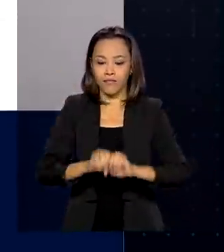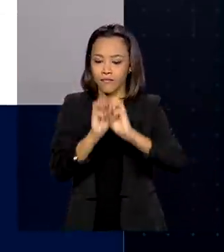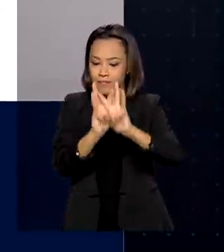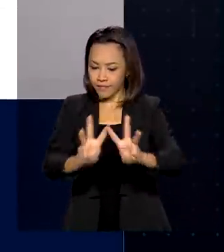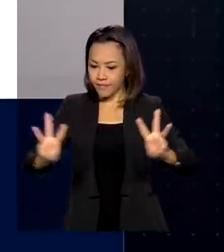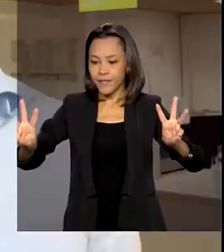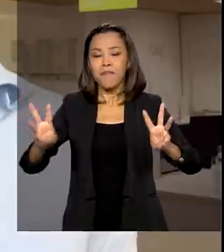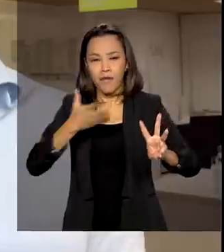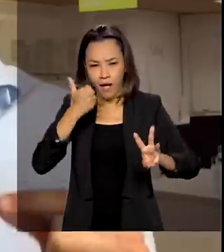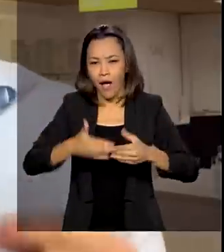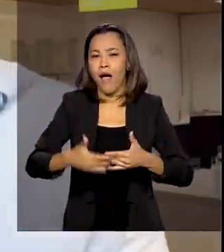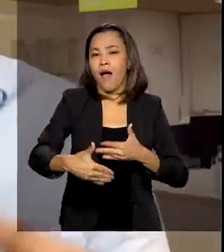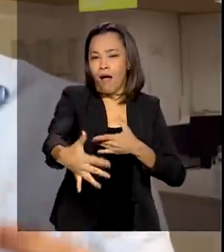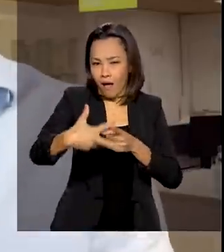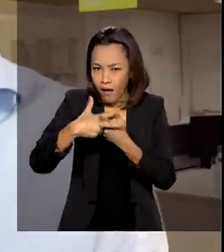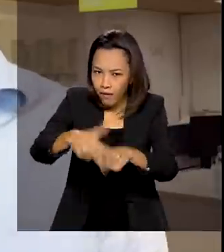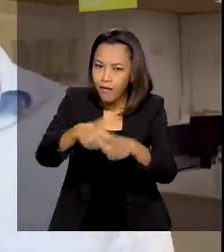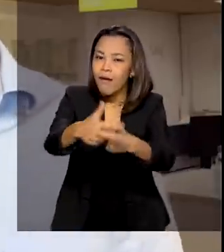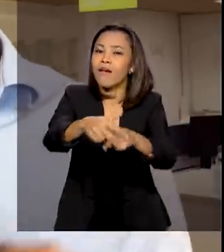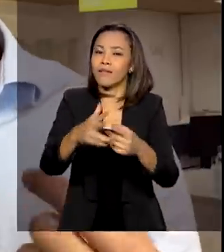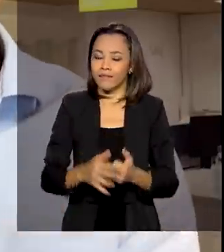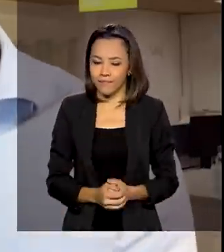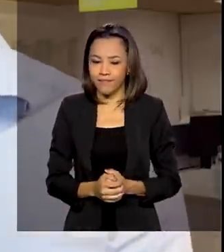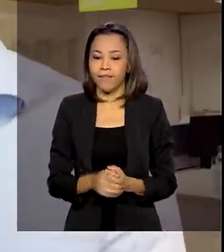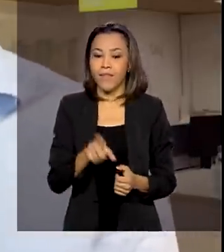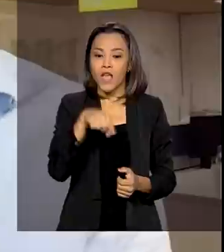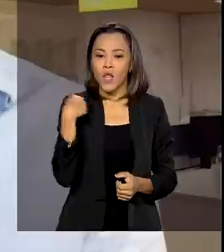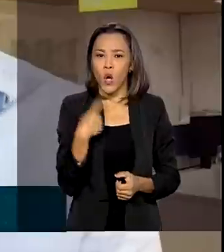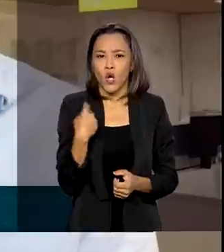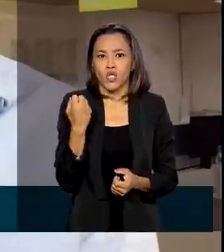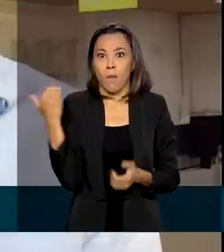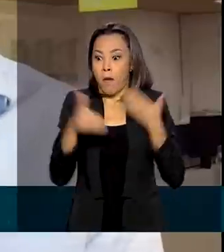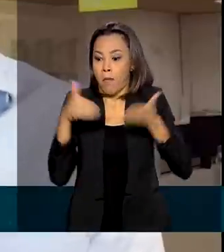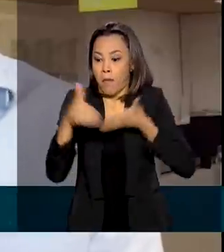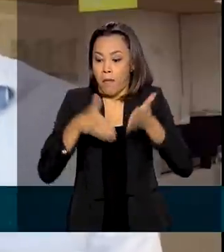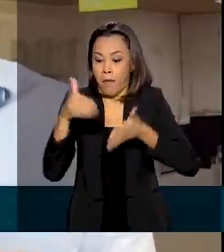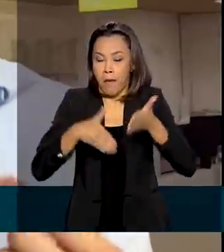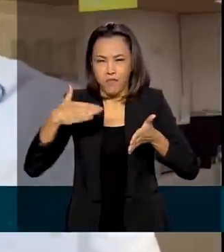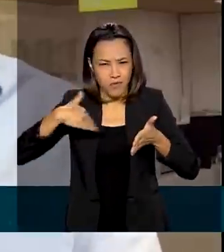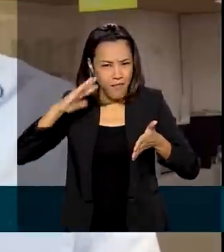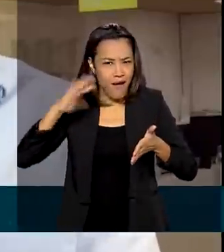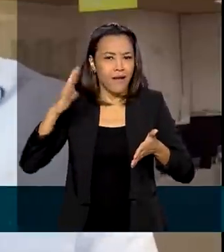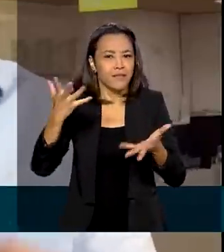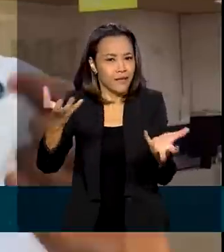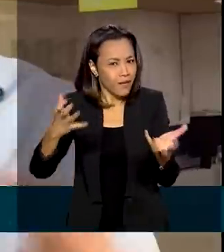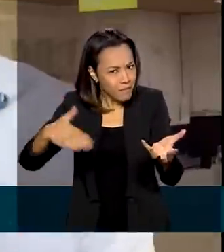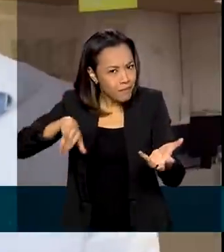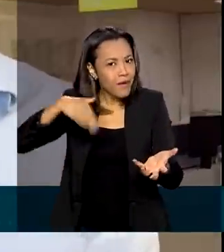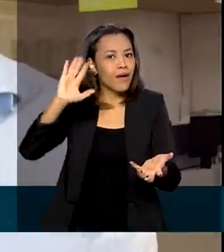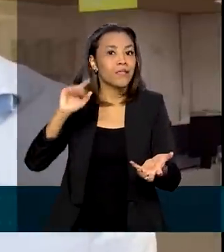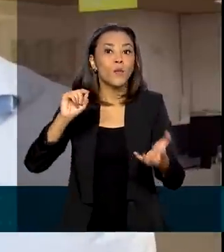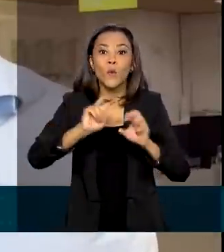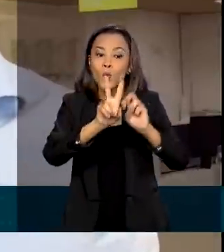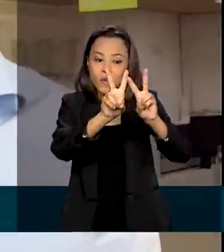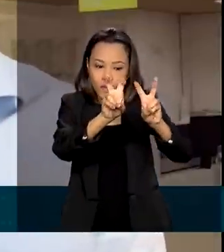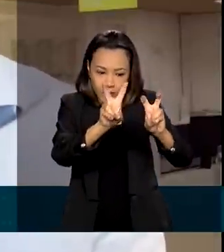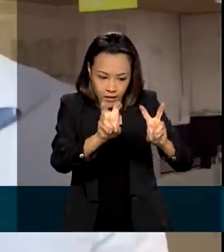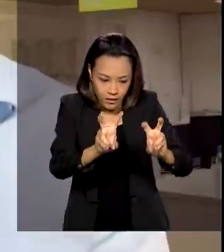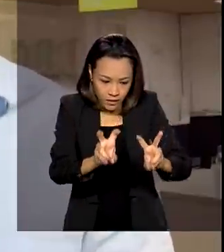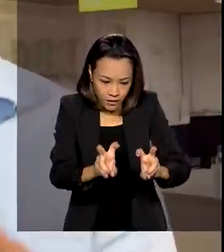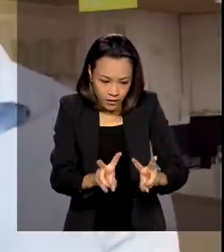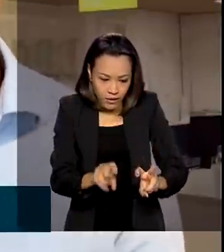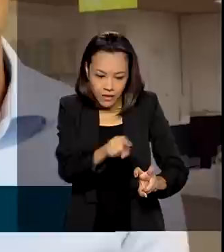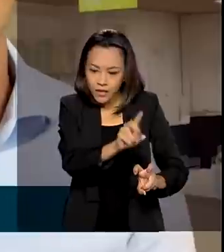por melhorias. A gente quer muito mais do que um quantitativo de usuários nos acessando, mas muito mais que o conteúdo que acessam seja